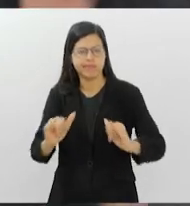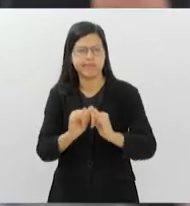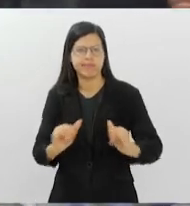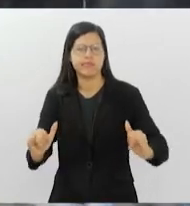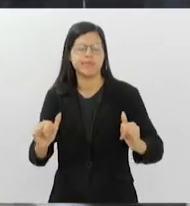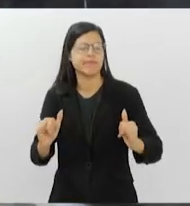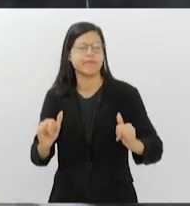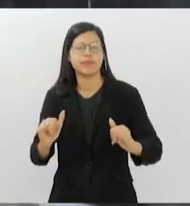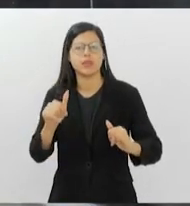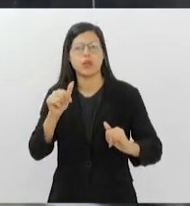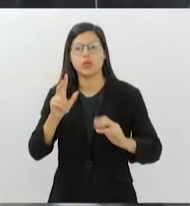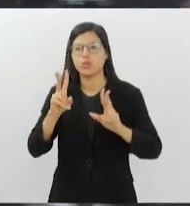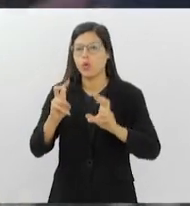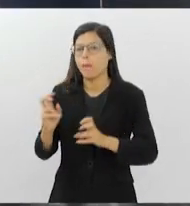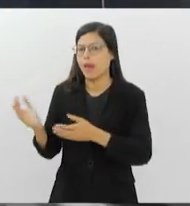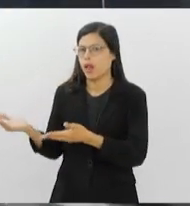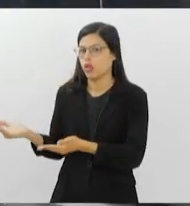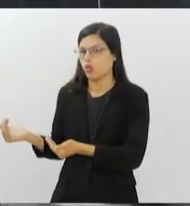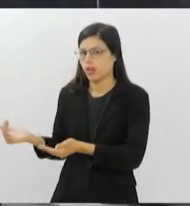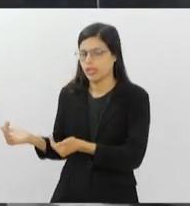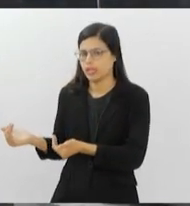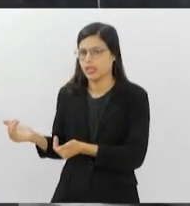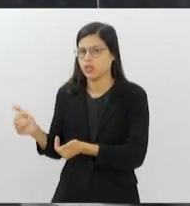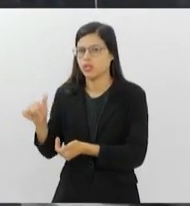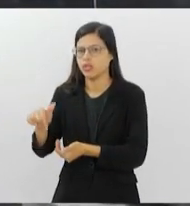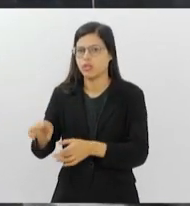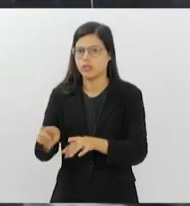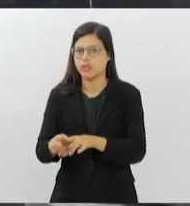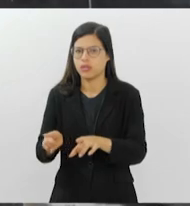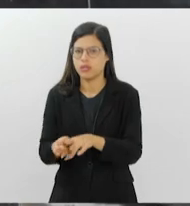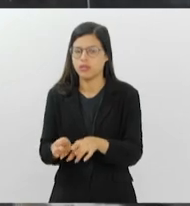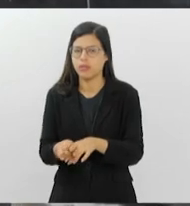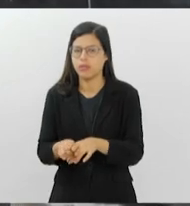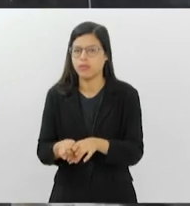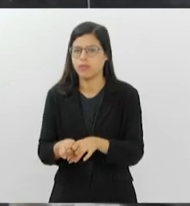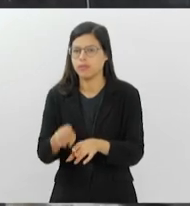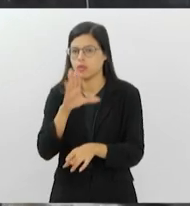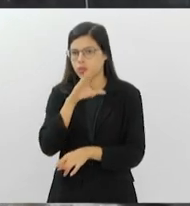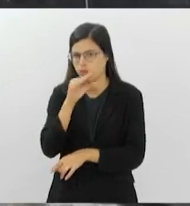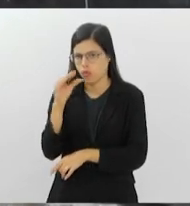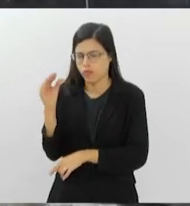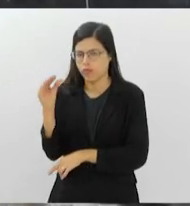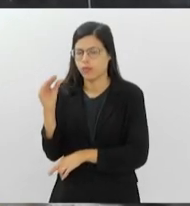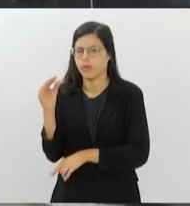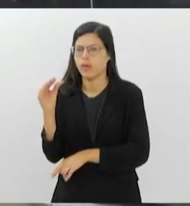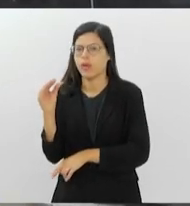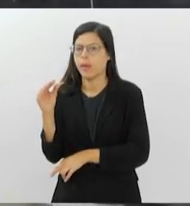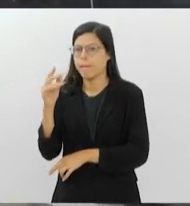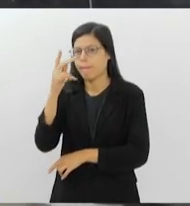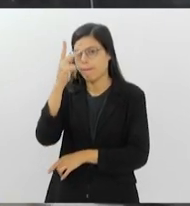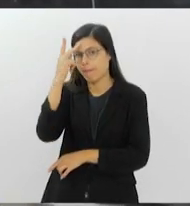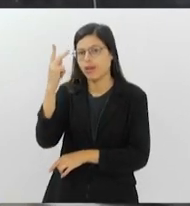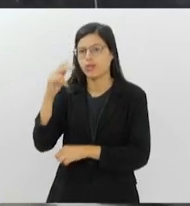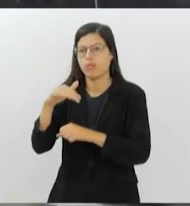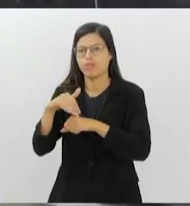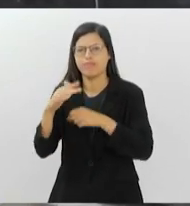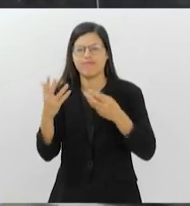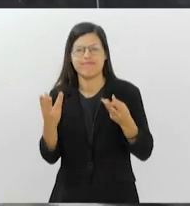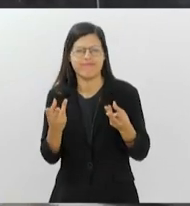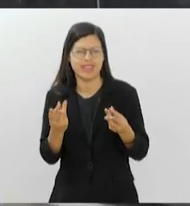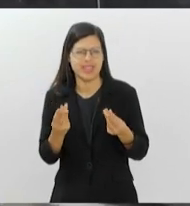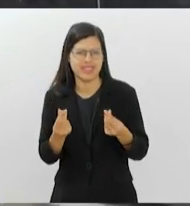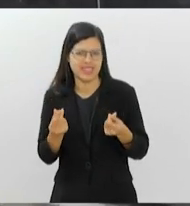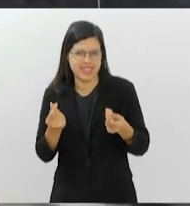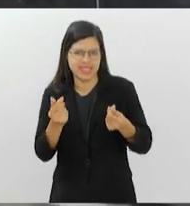A questão dos adolescentes e dos jovens, que são pessoas mais sensíveis, digamos